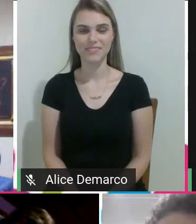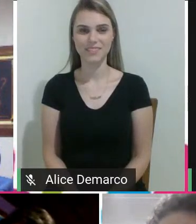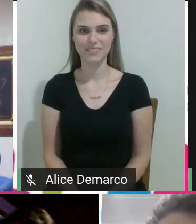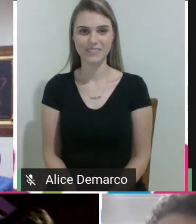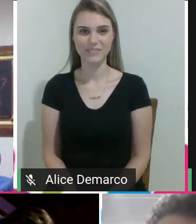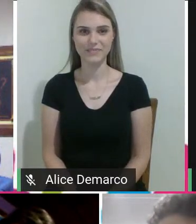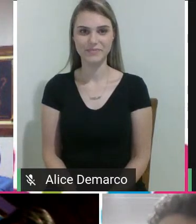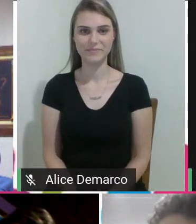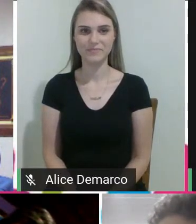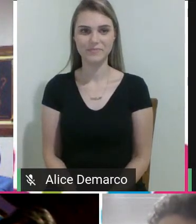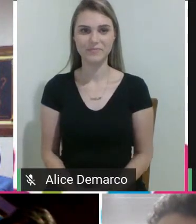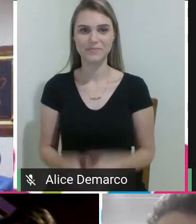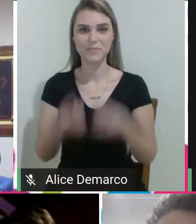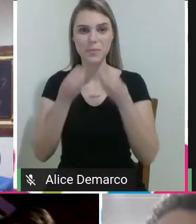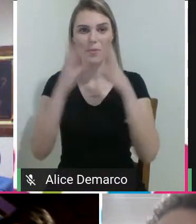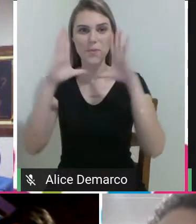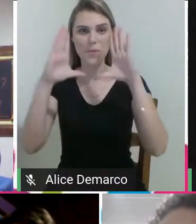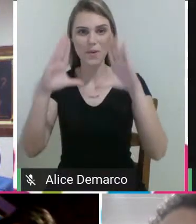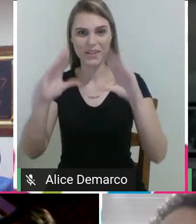Boa noite, pessoal.